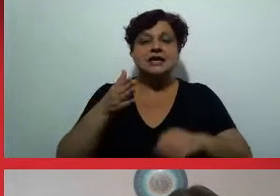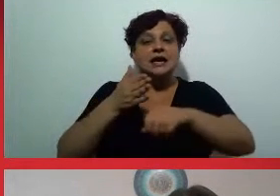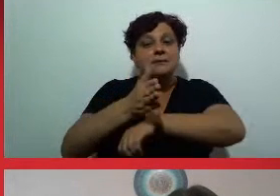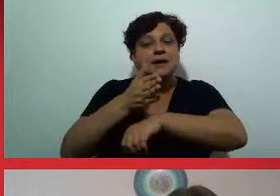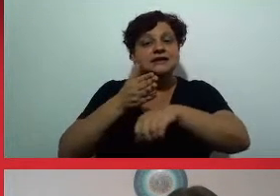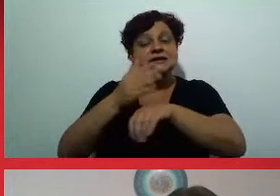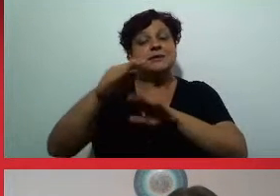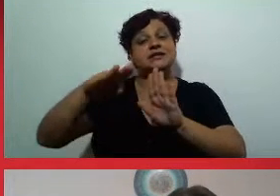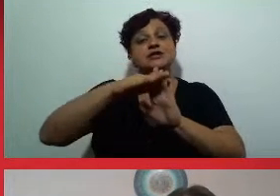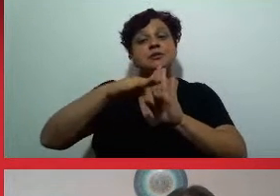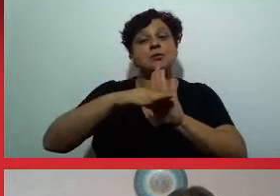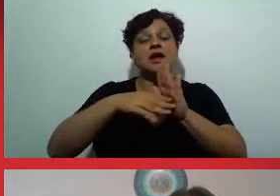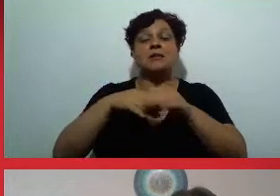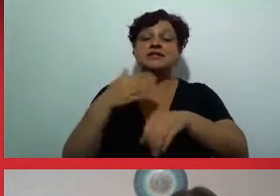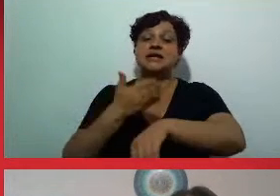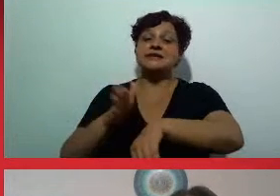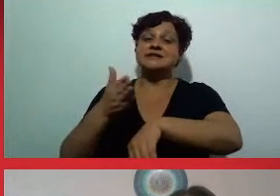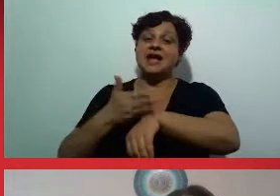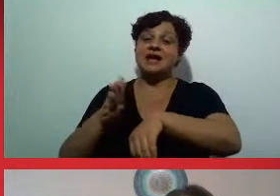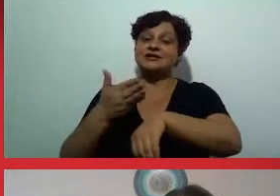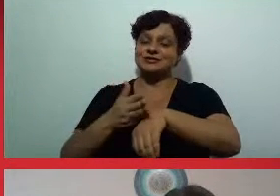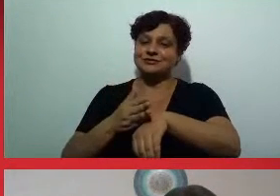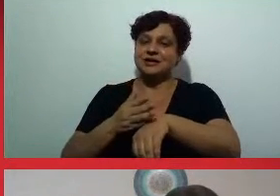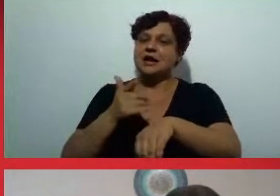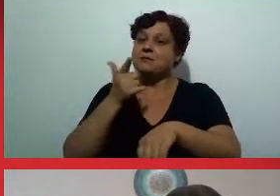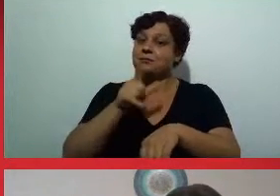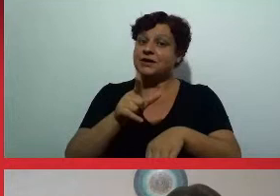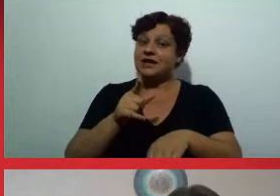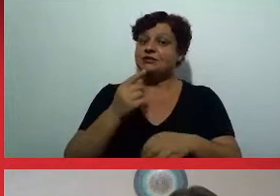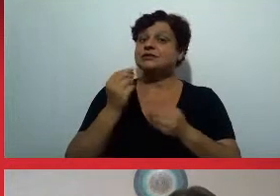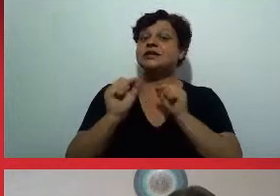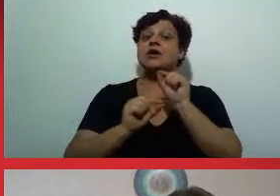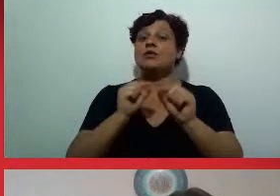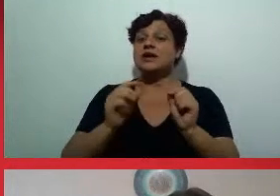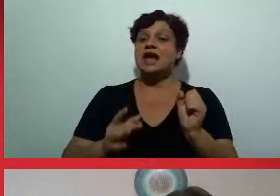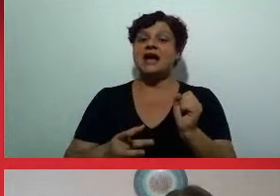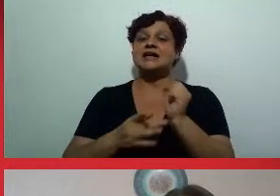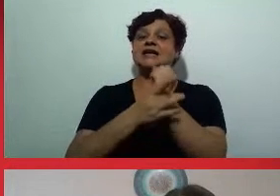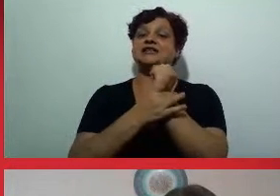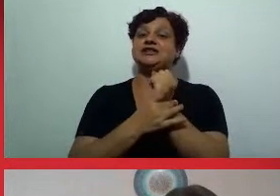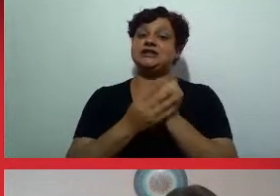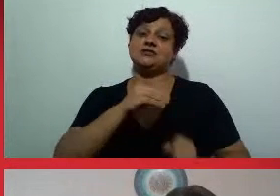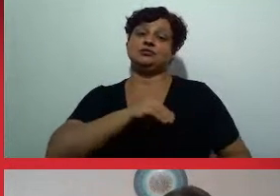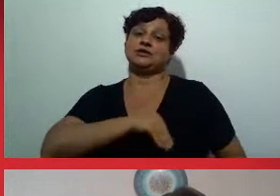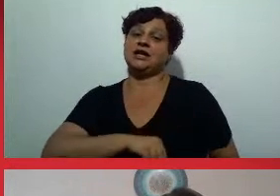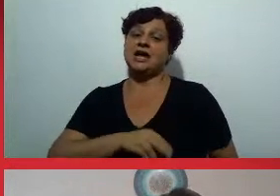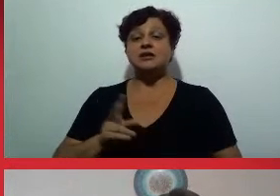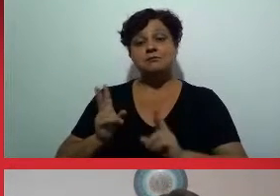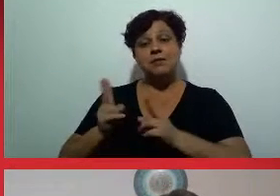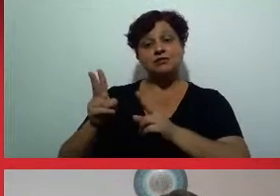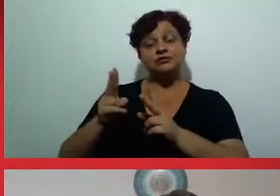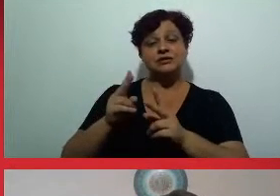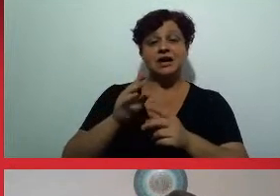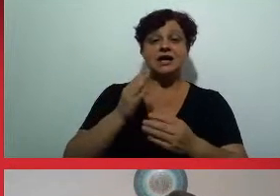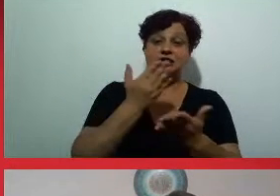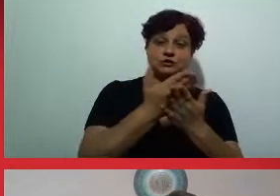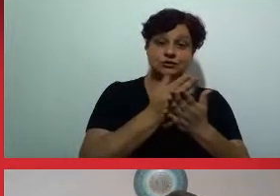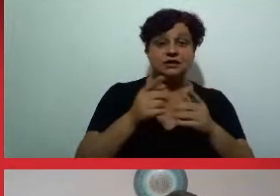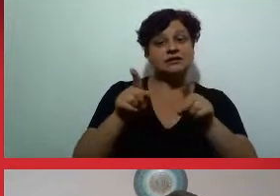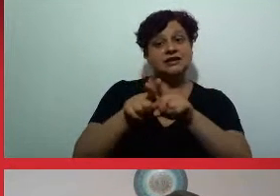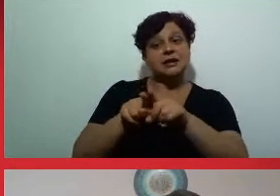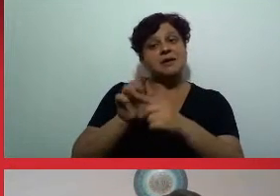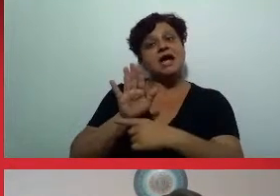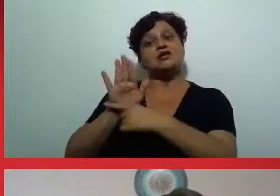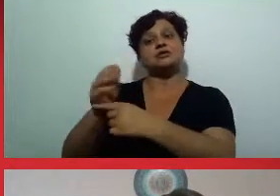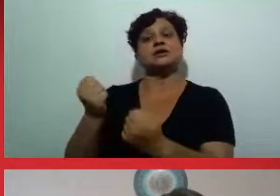de um programa de estágio como uma forma de garantir os rendimentos para a família durante esse período. Então, a